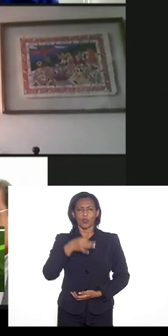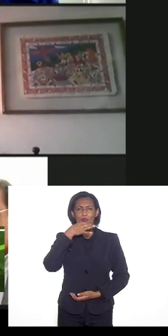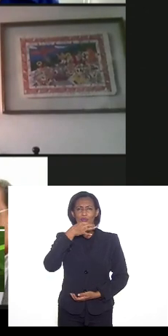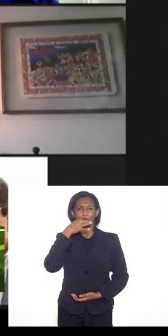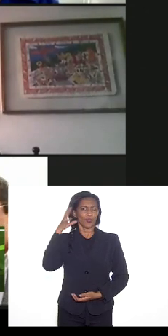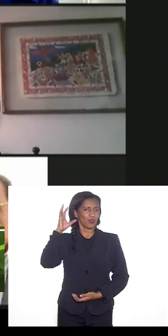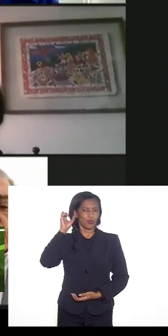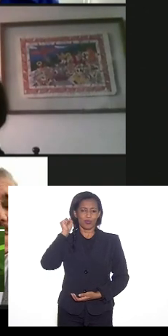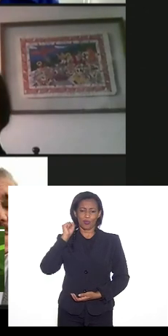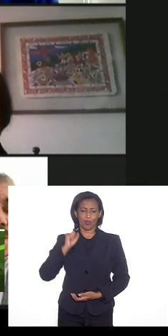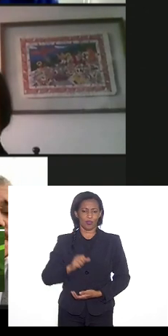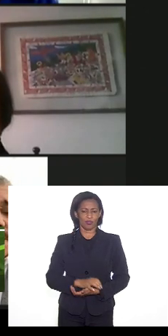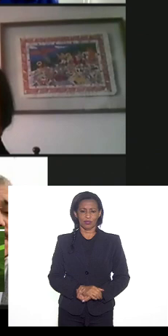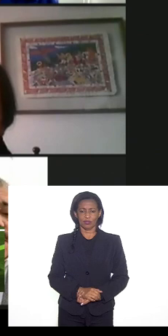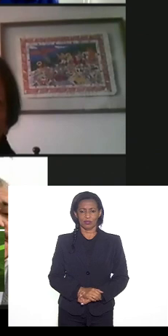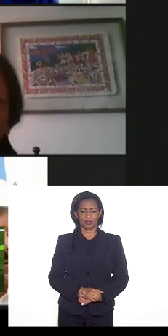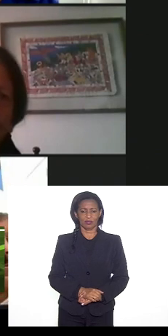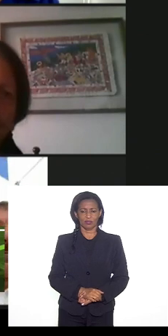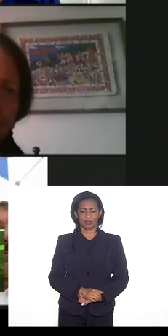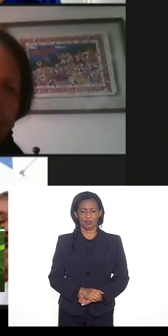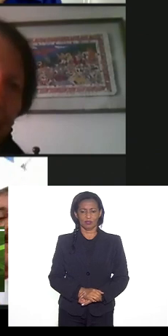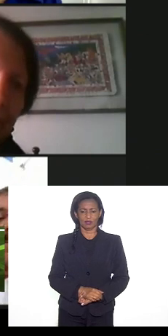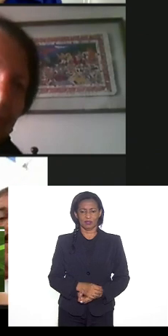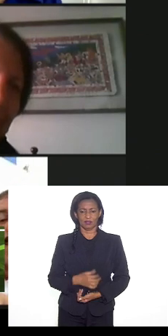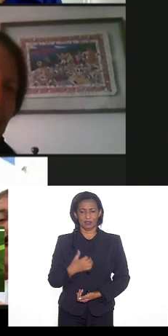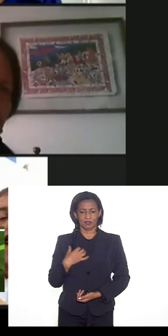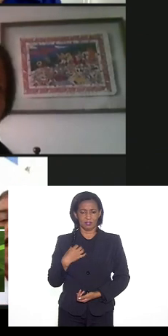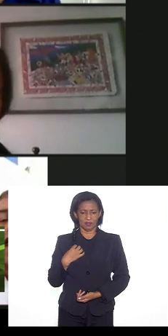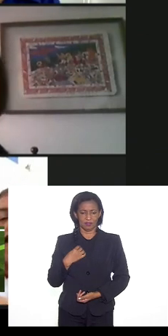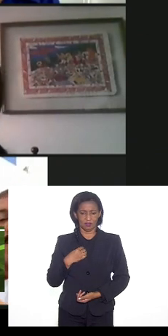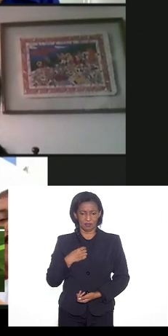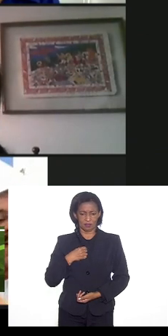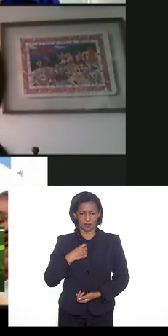está sem som Atila está sem som